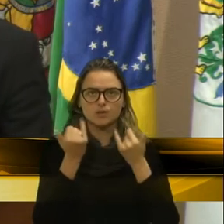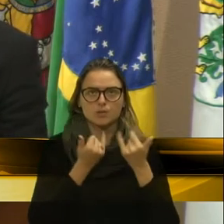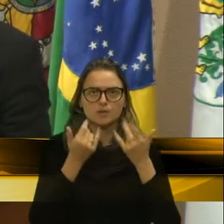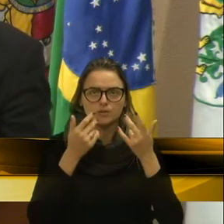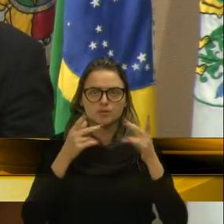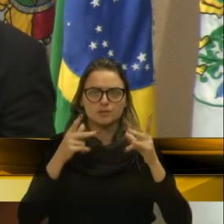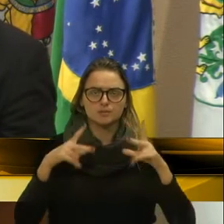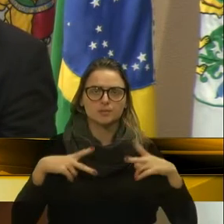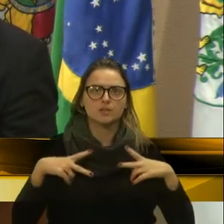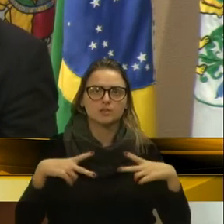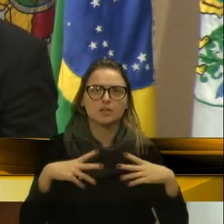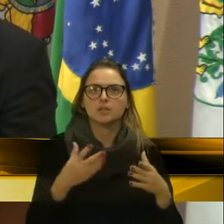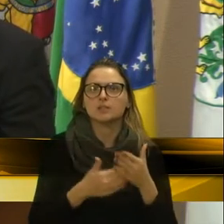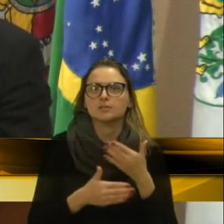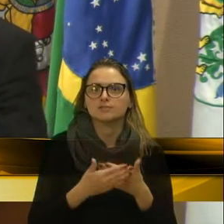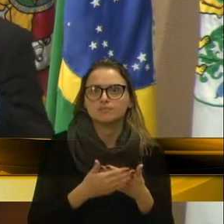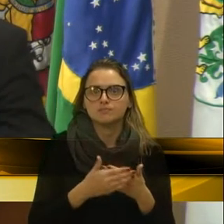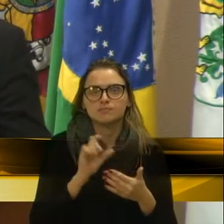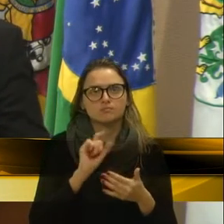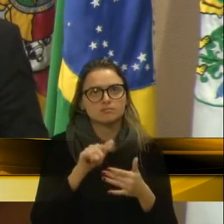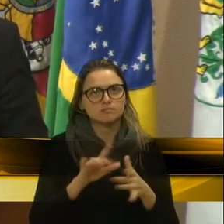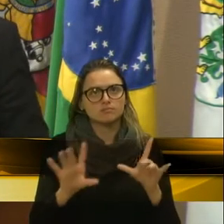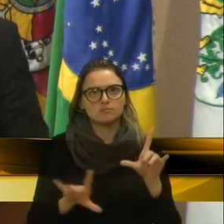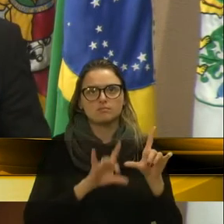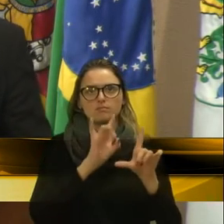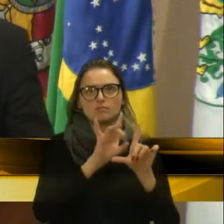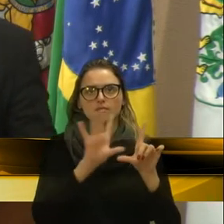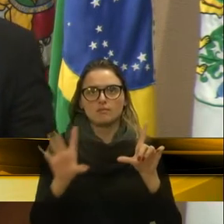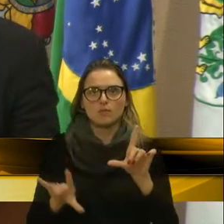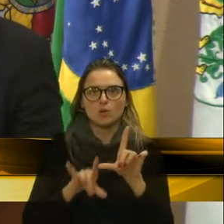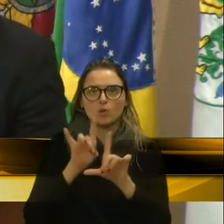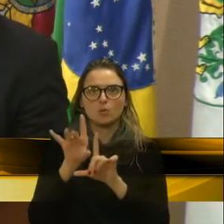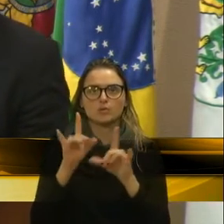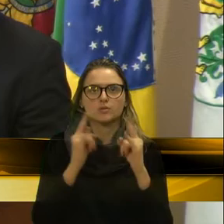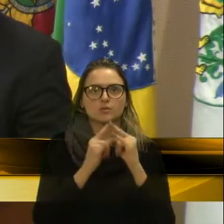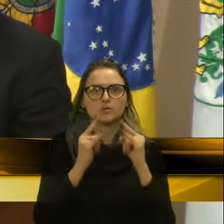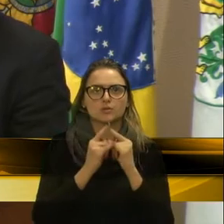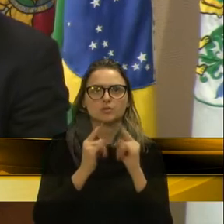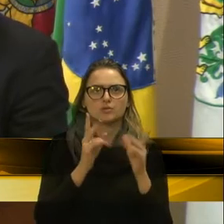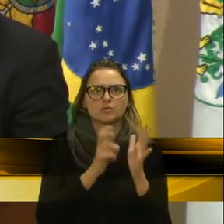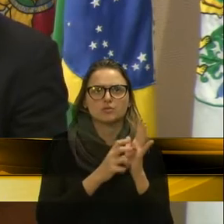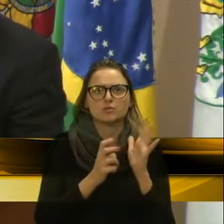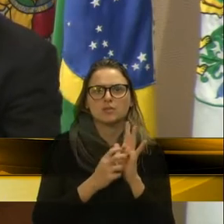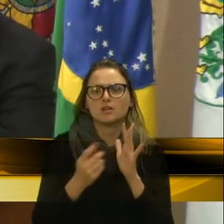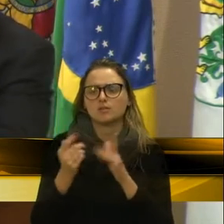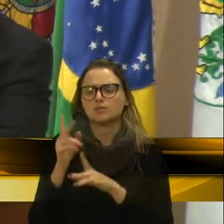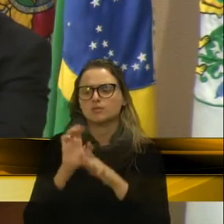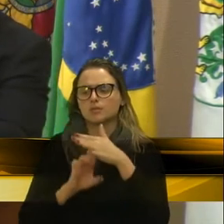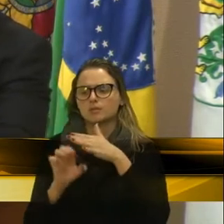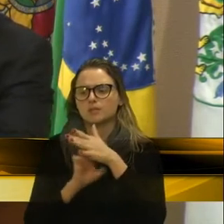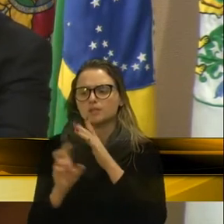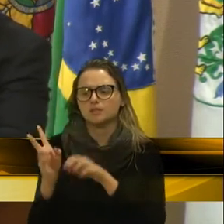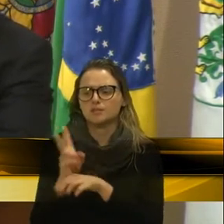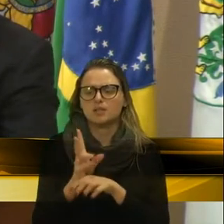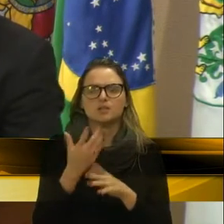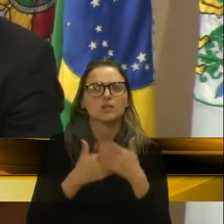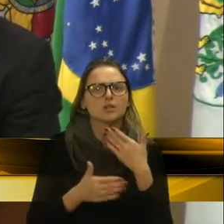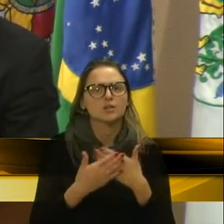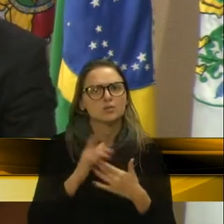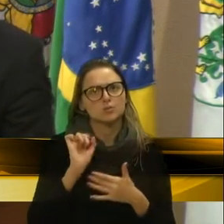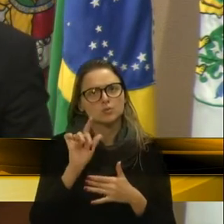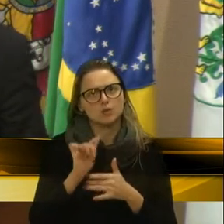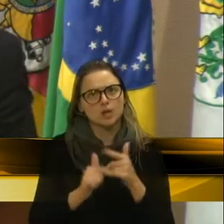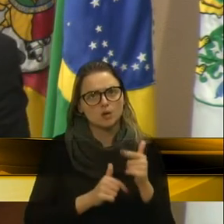que todos os dados sejam compartilhados com agências bancárias, com financiadoras, enfim. Quer dizer, tudo aquilo que é um